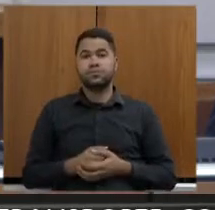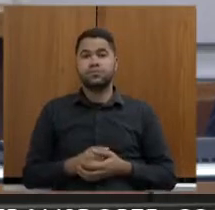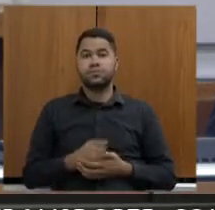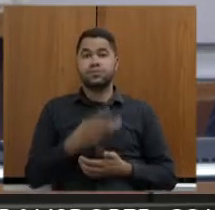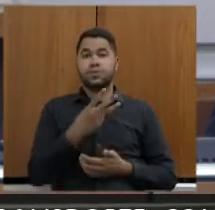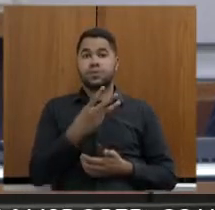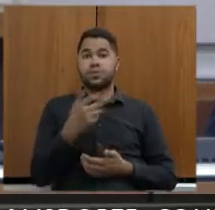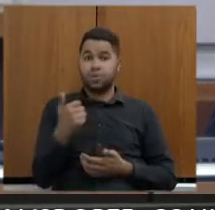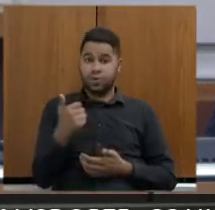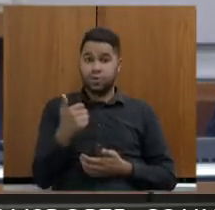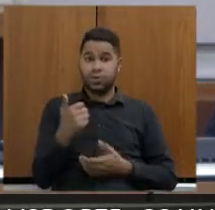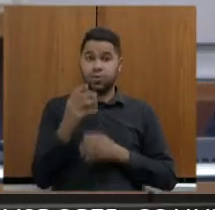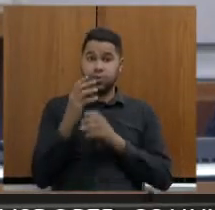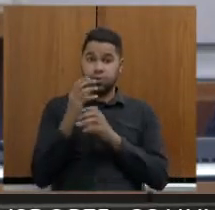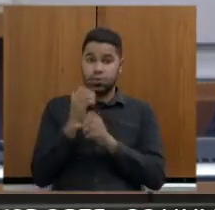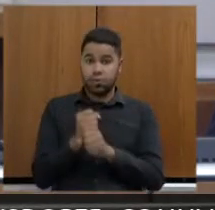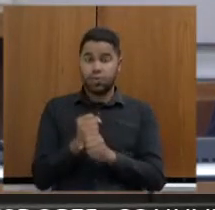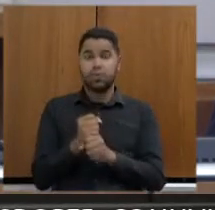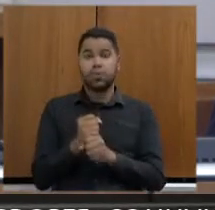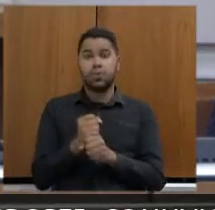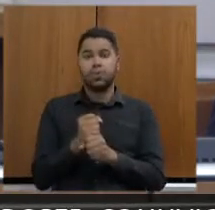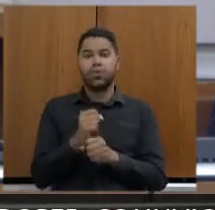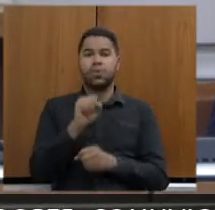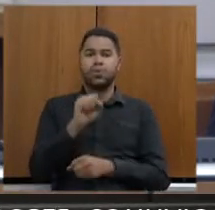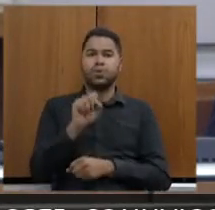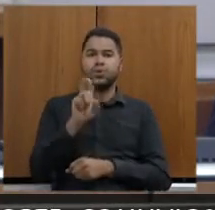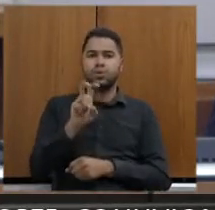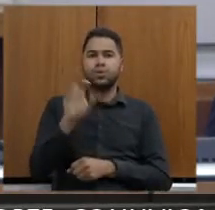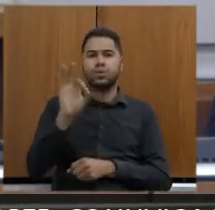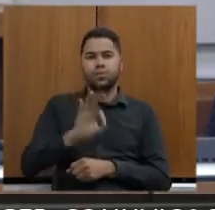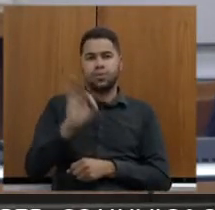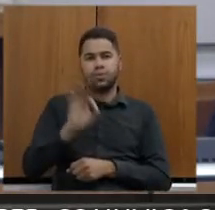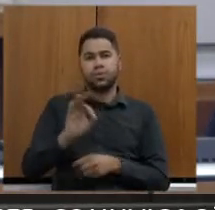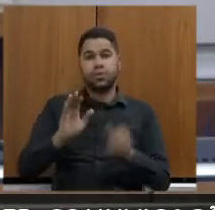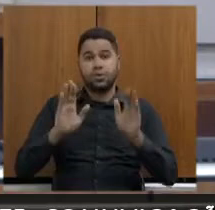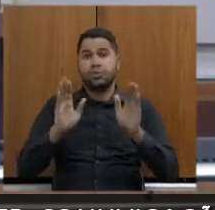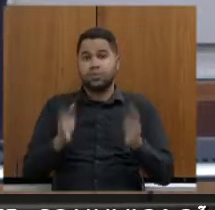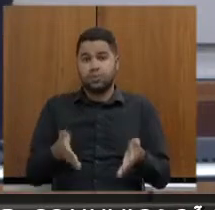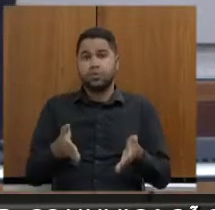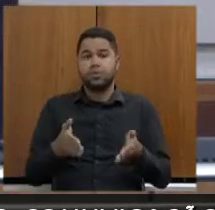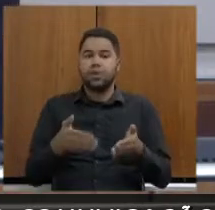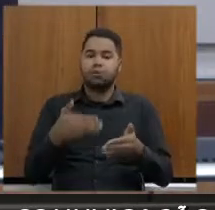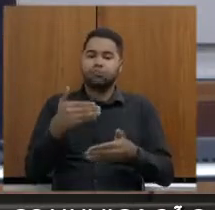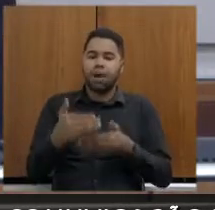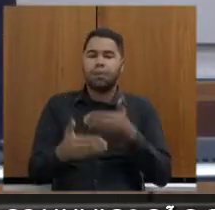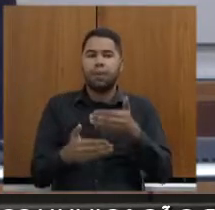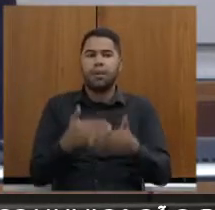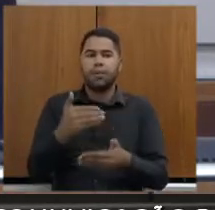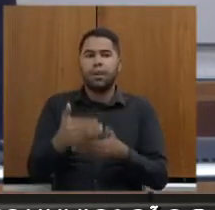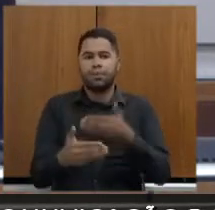31, algo como 85% já estão em andamento.